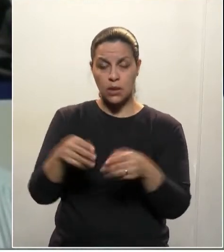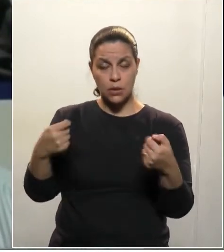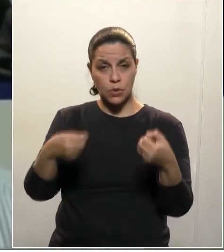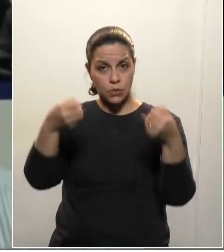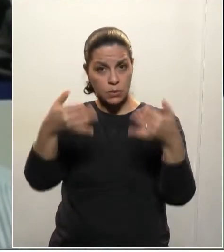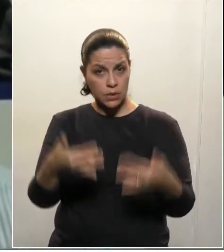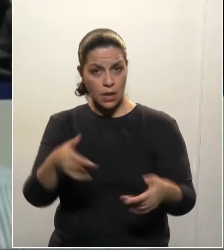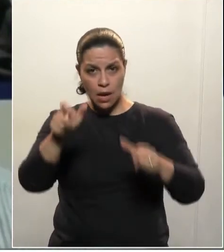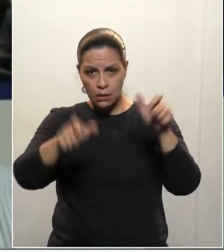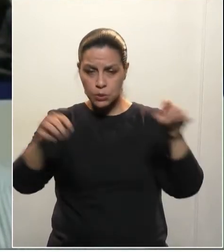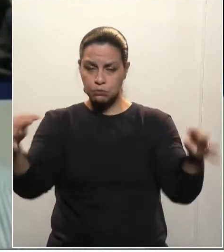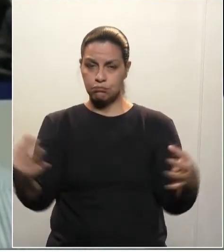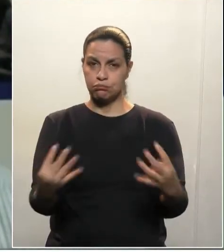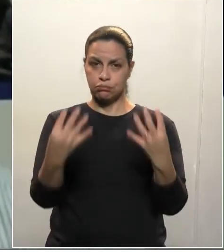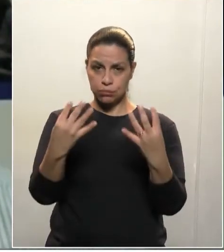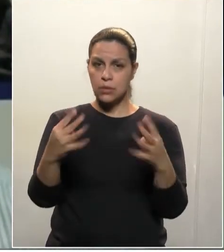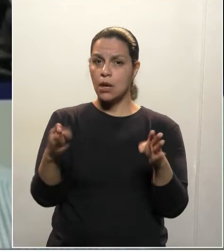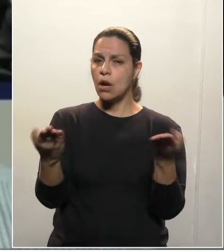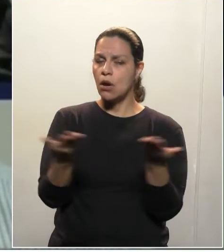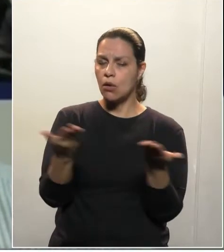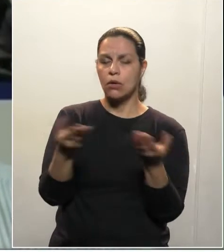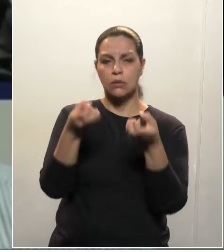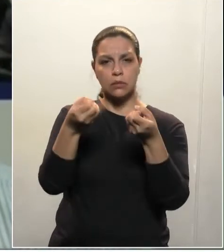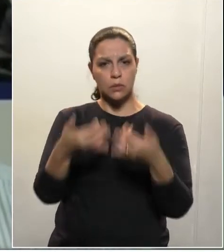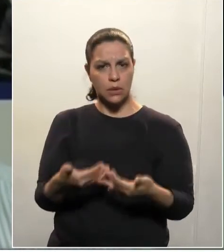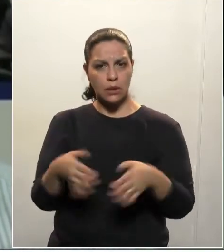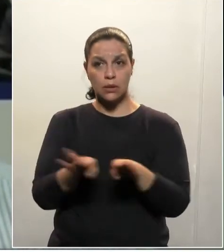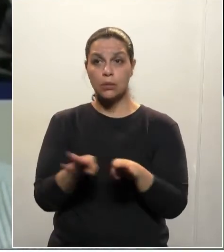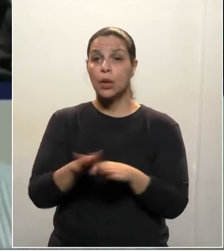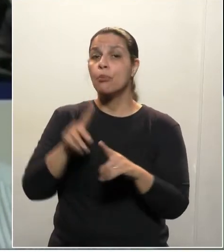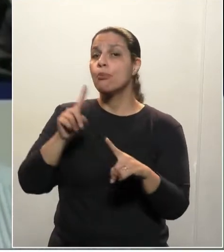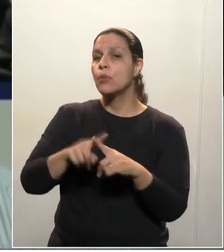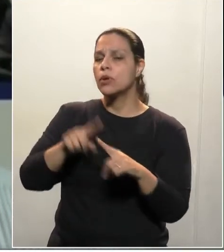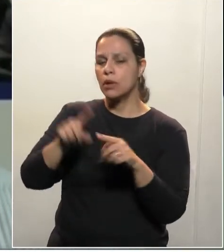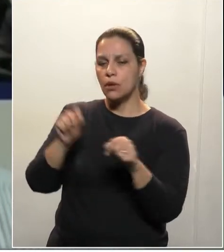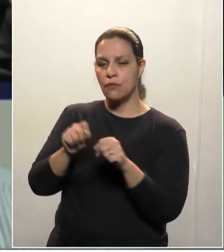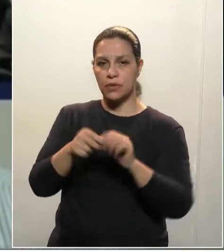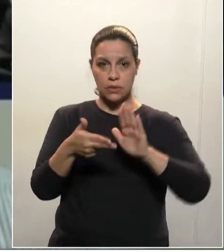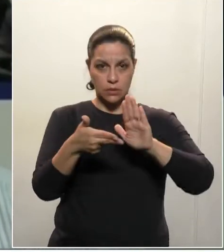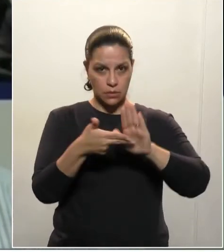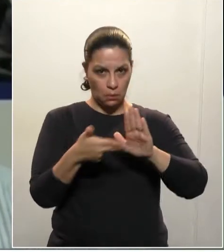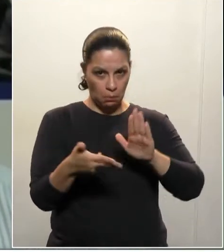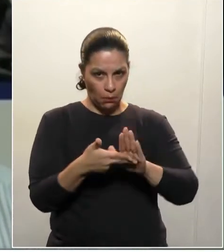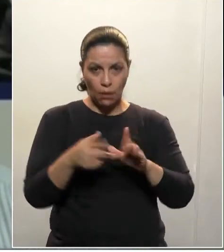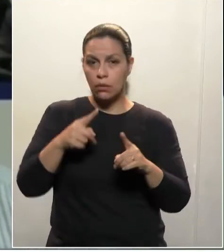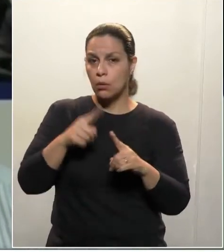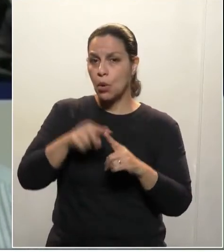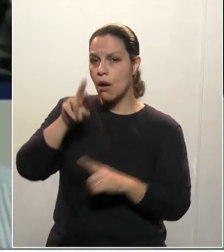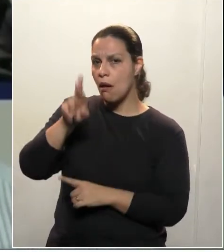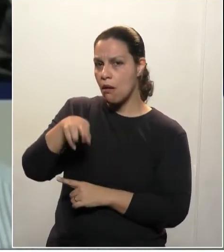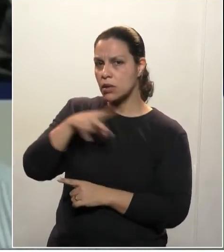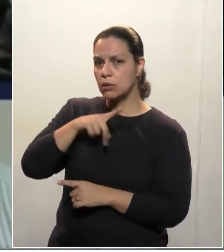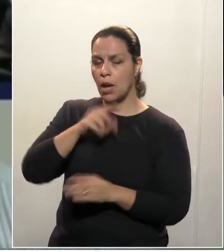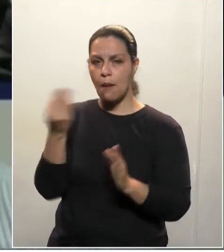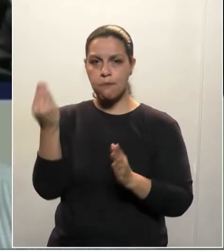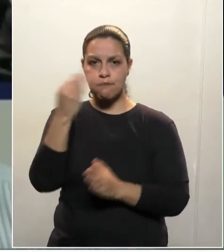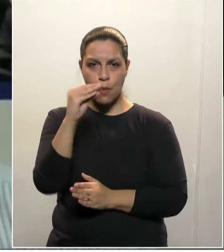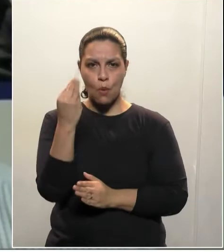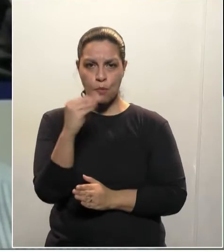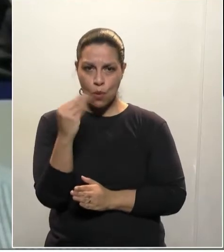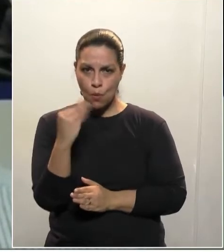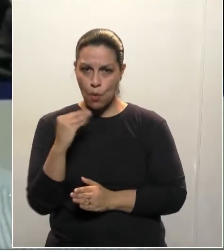as pessoas que estão nos acompanhando, de dizer com base no que eu criei essas emendas e por que razão eu as coloquei